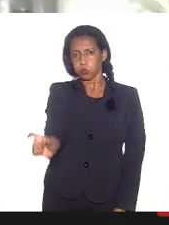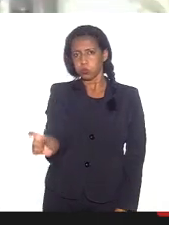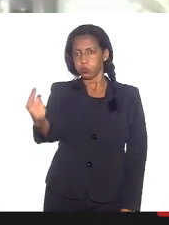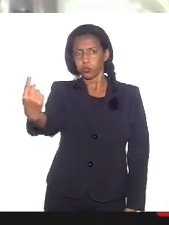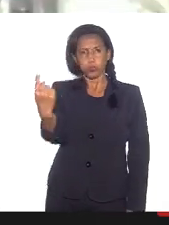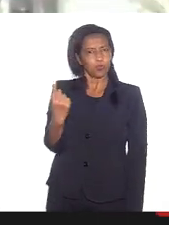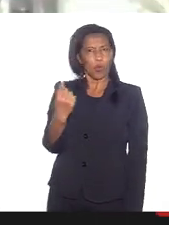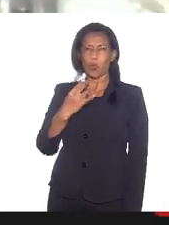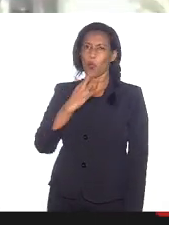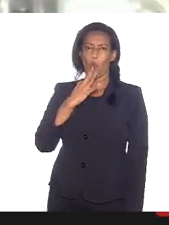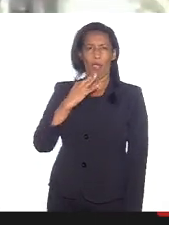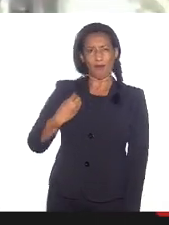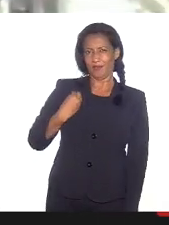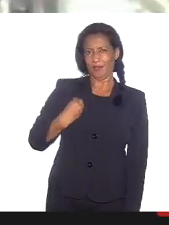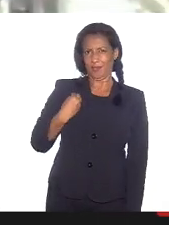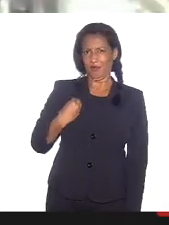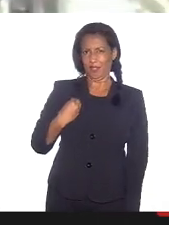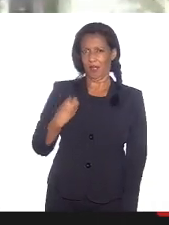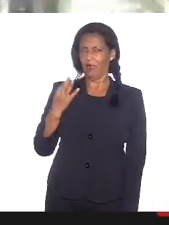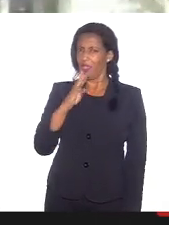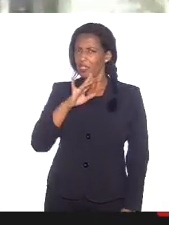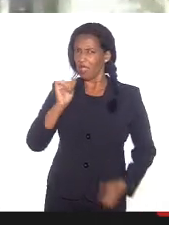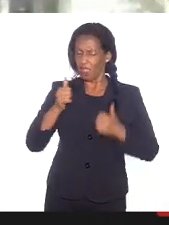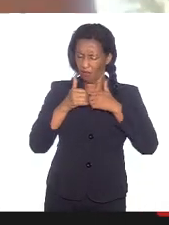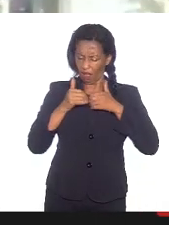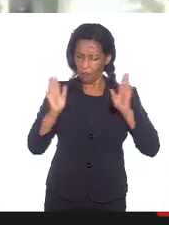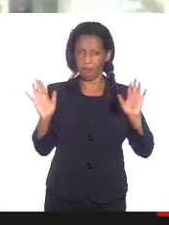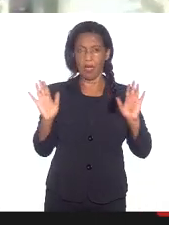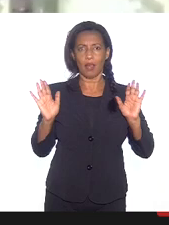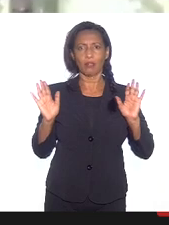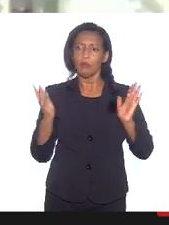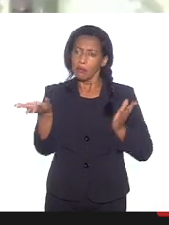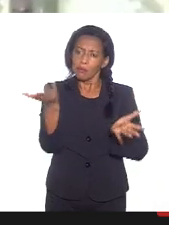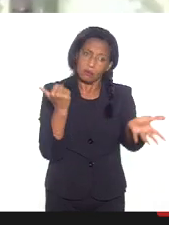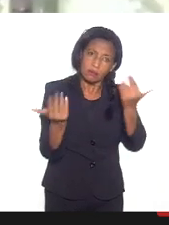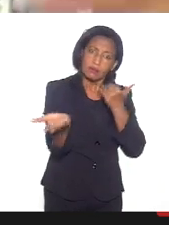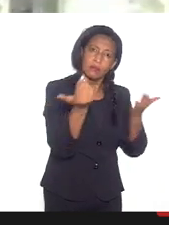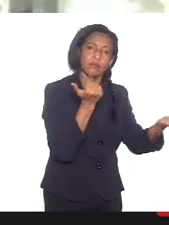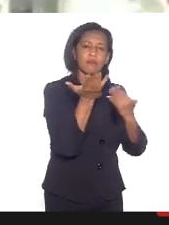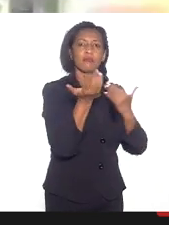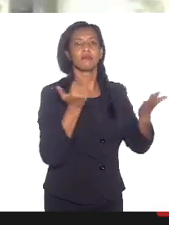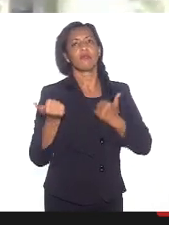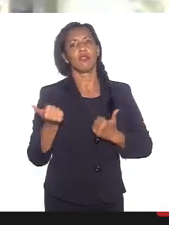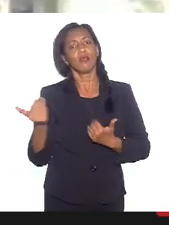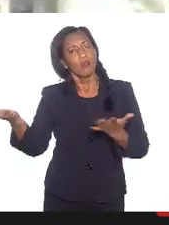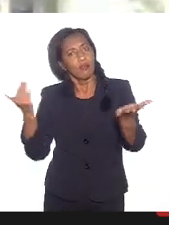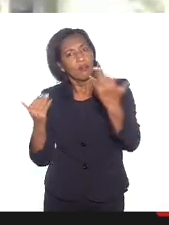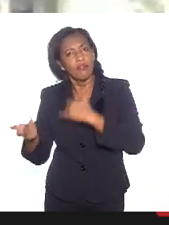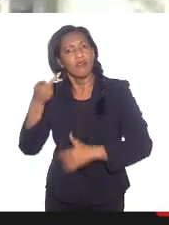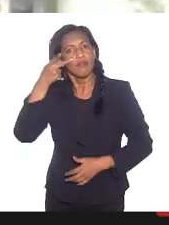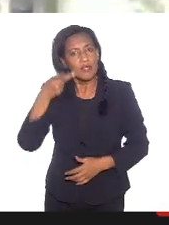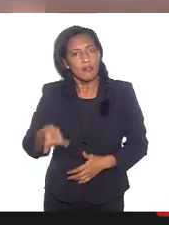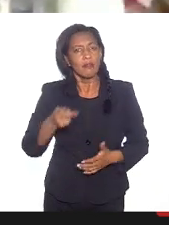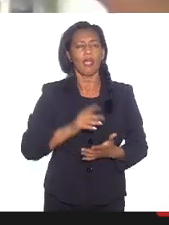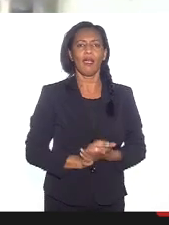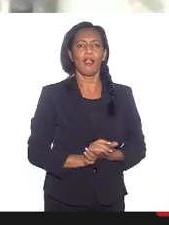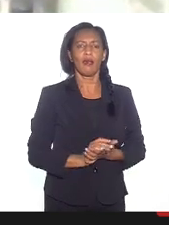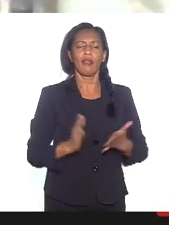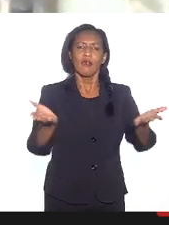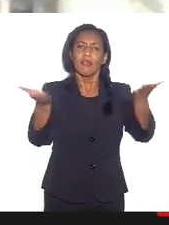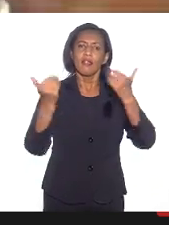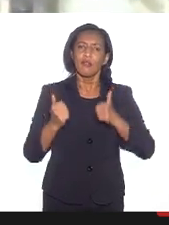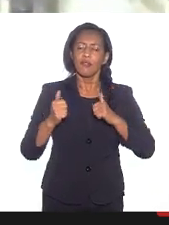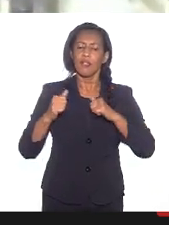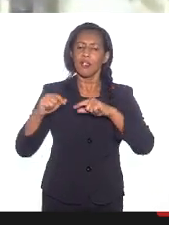do terreiro. Os terreiros são de portas abertas. Venham para o terreiro. Venham visitar o terreiro. Venham ver o